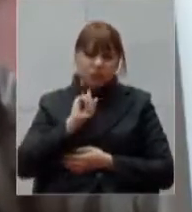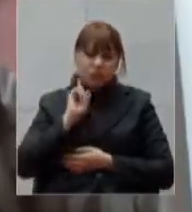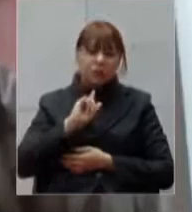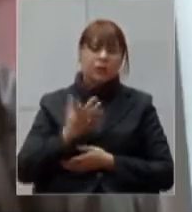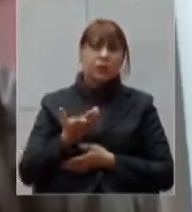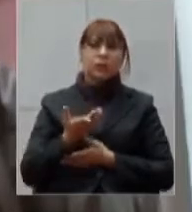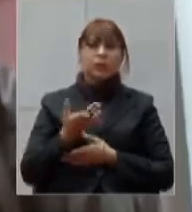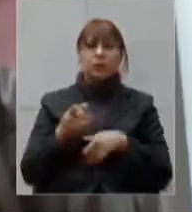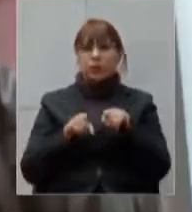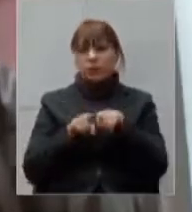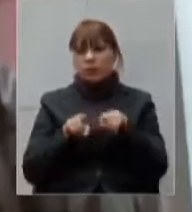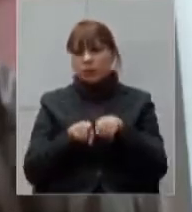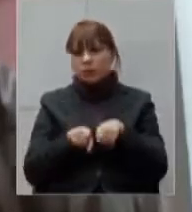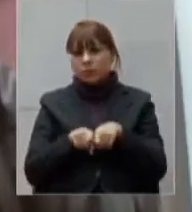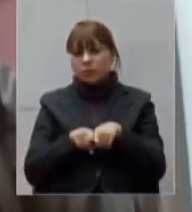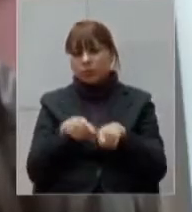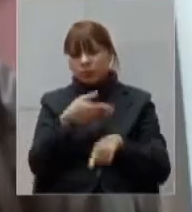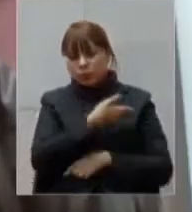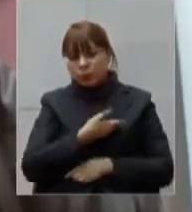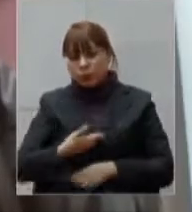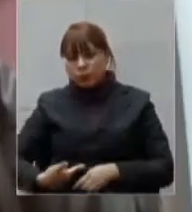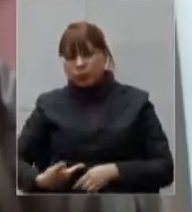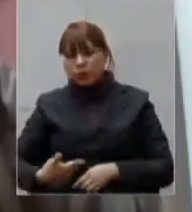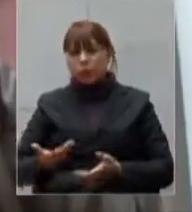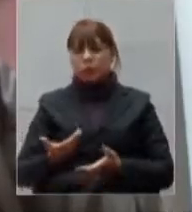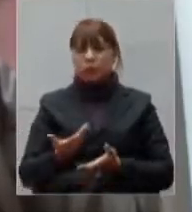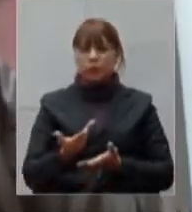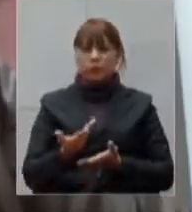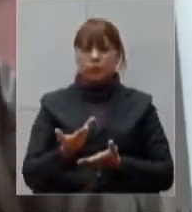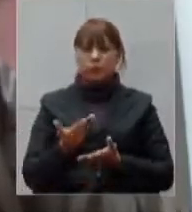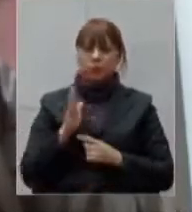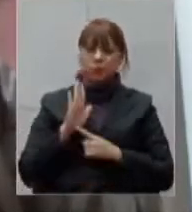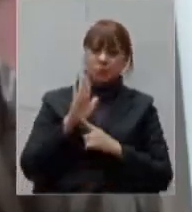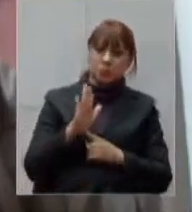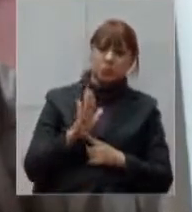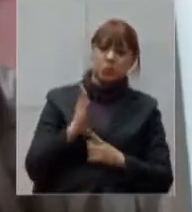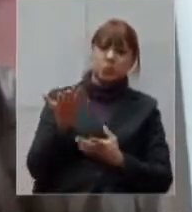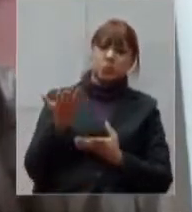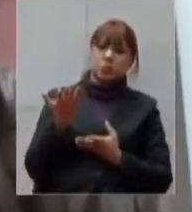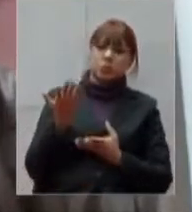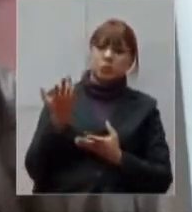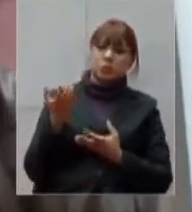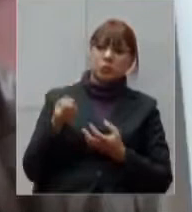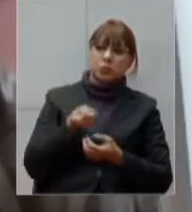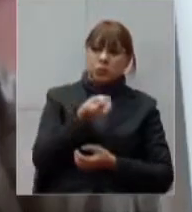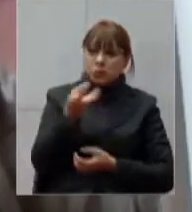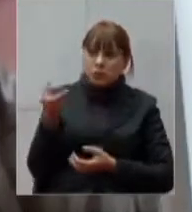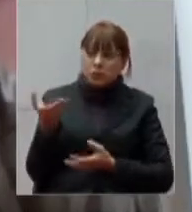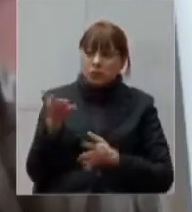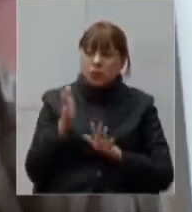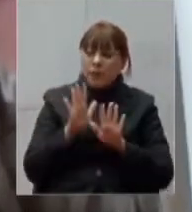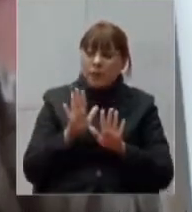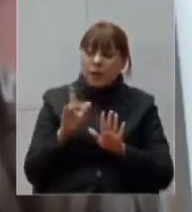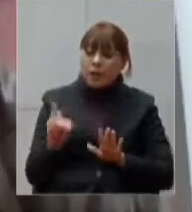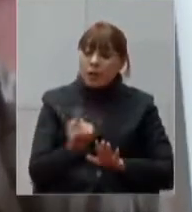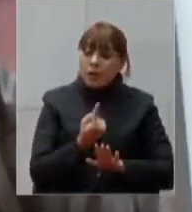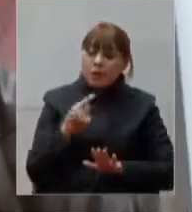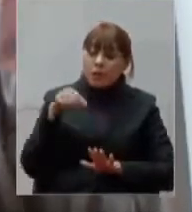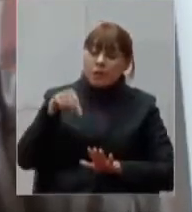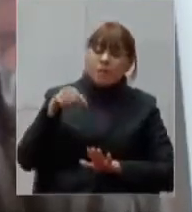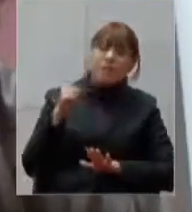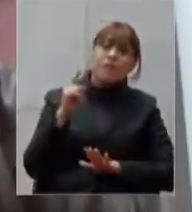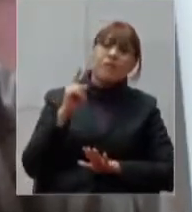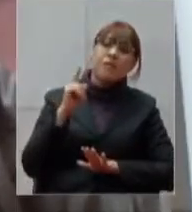ao próprio governo do Estado, por conta dos números que apresentávamos. Mas nós, com um